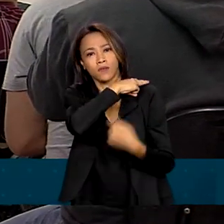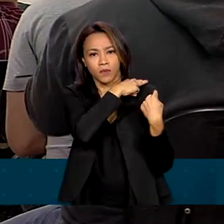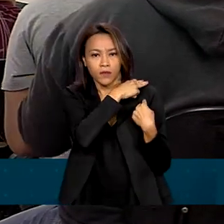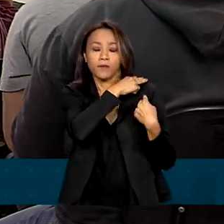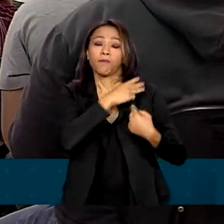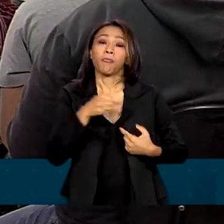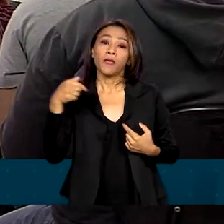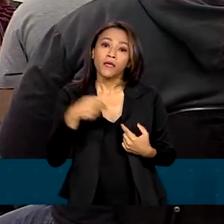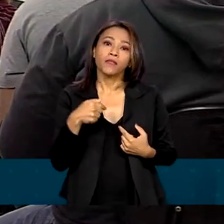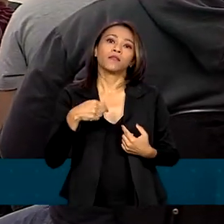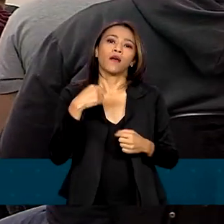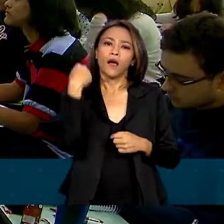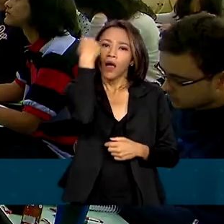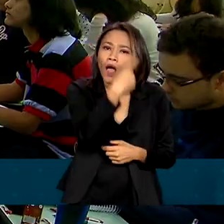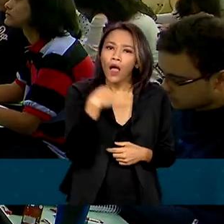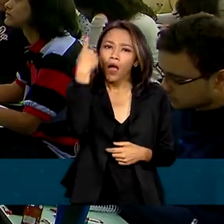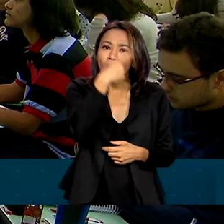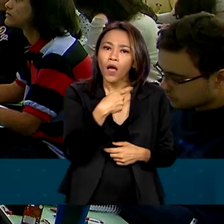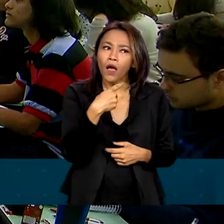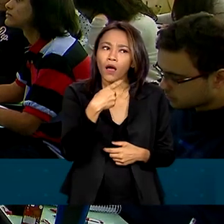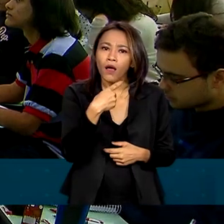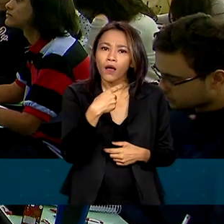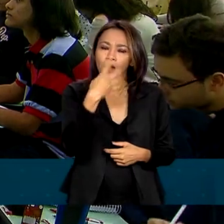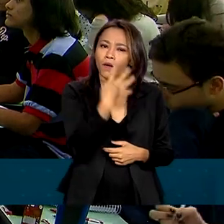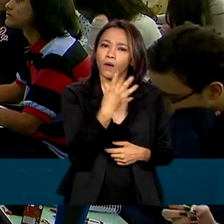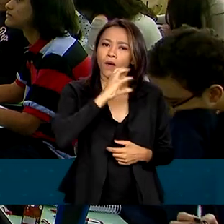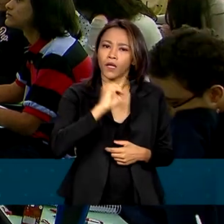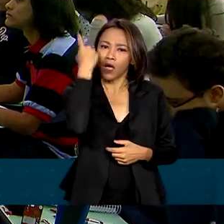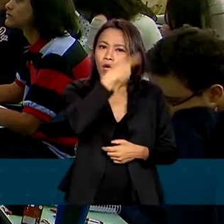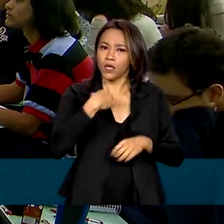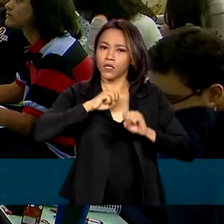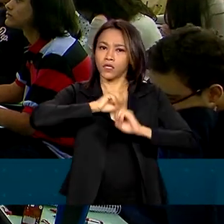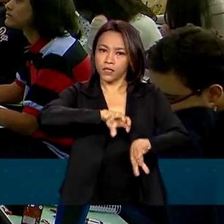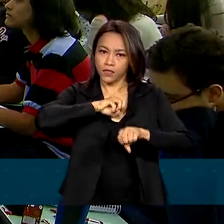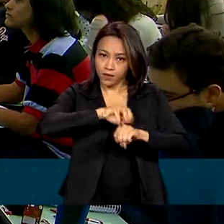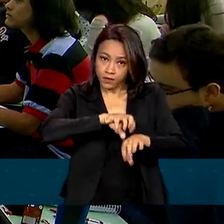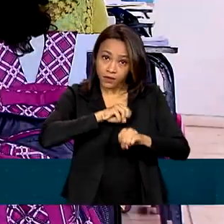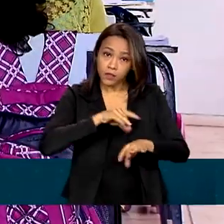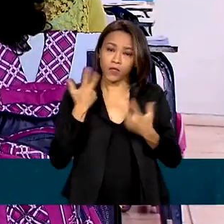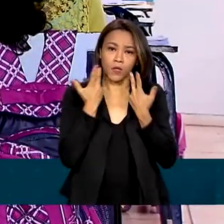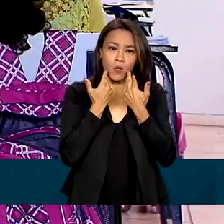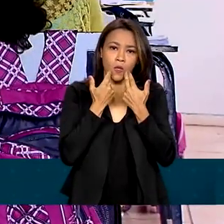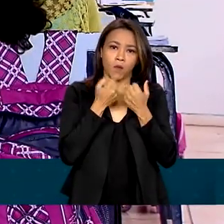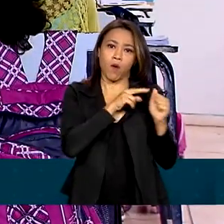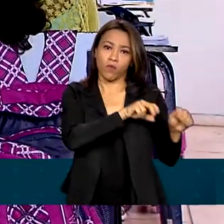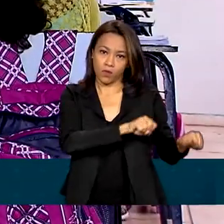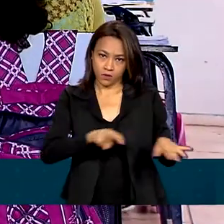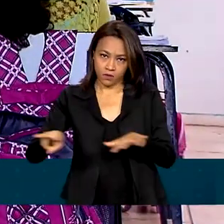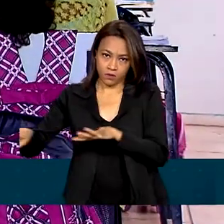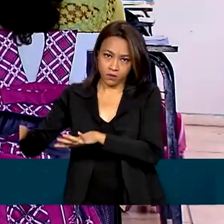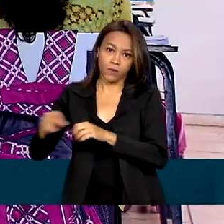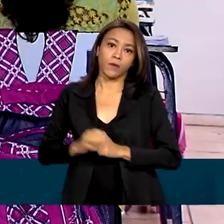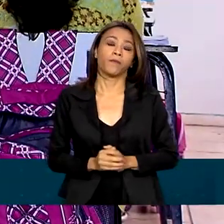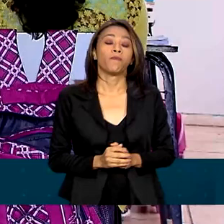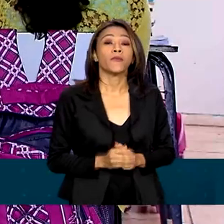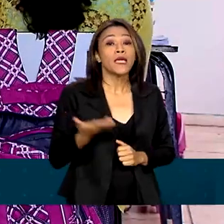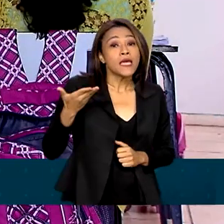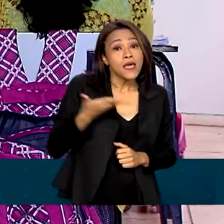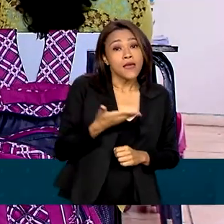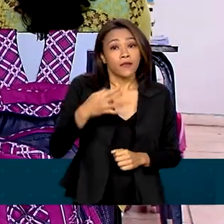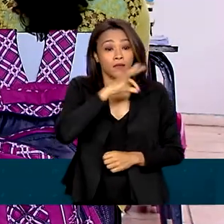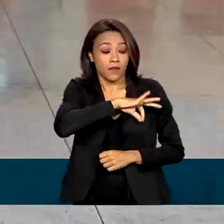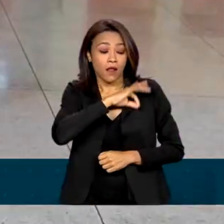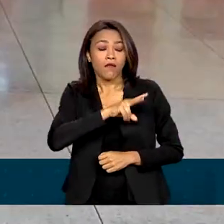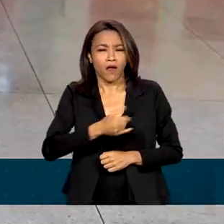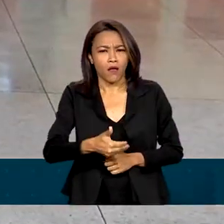considera uma jornada semanal de 40 horas na modalidade normal de ensino. Anualmente, Renata, piso deve